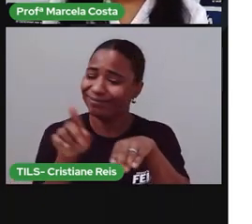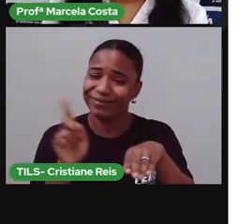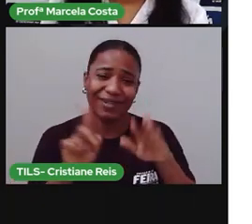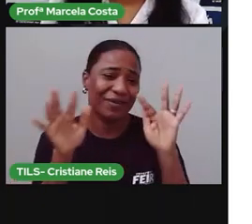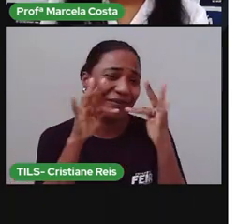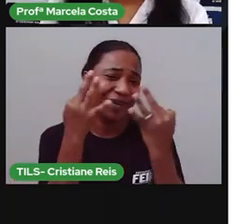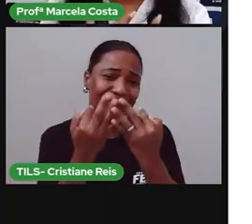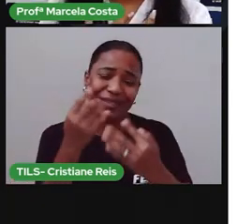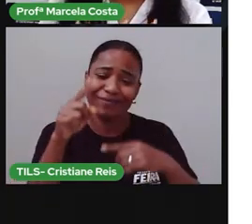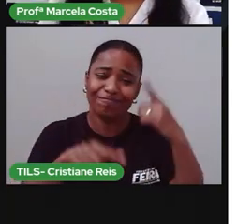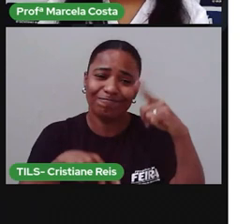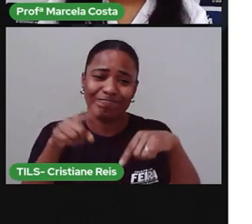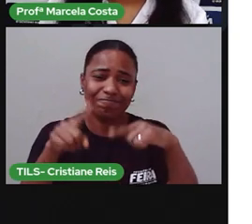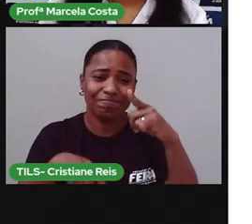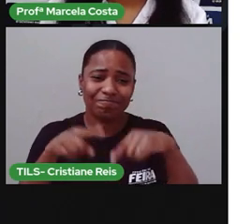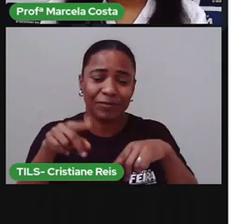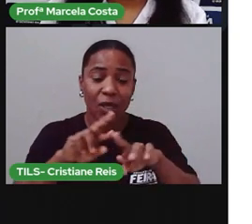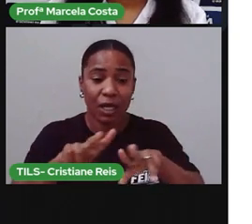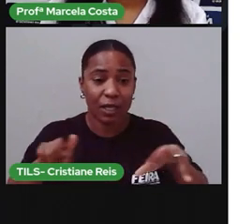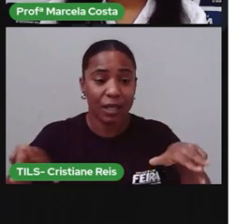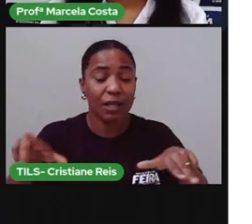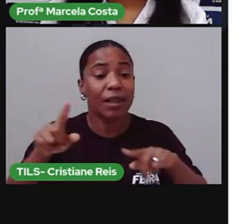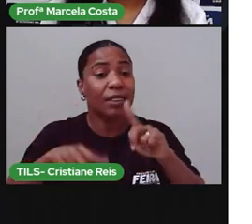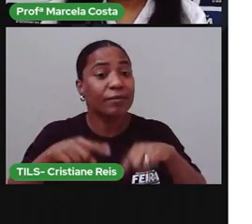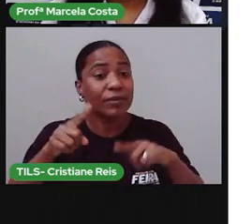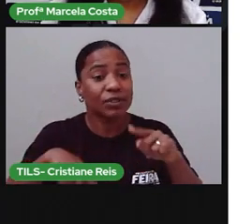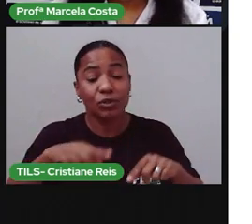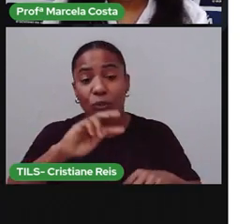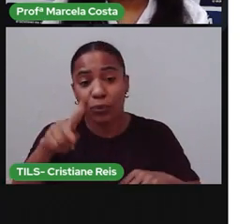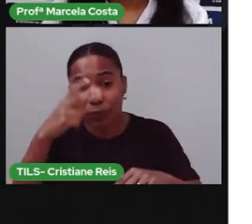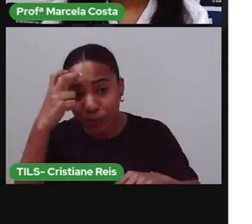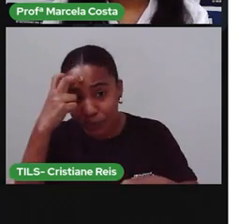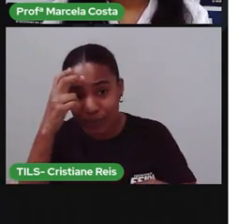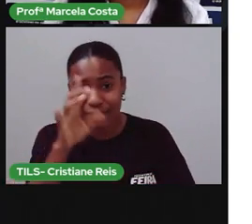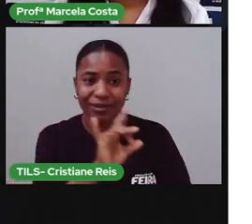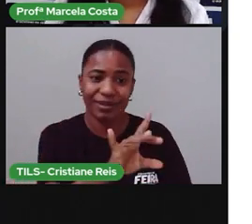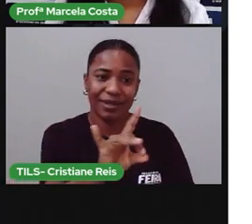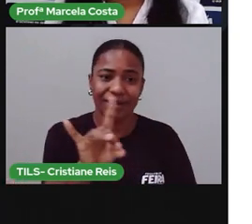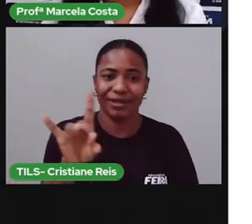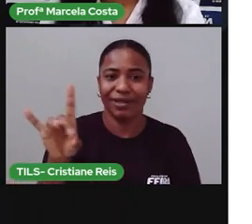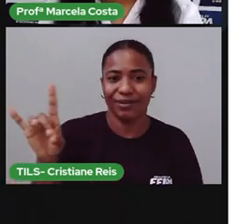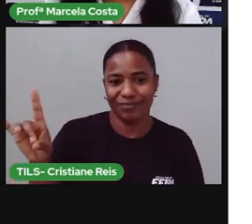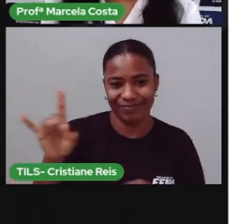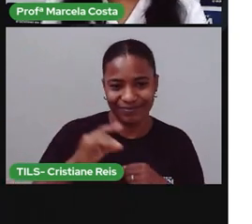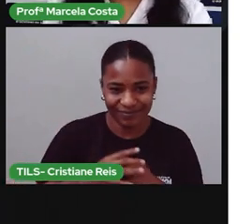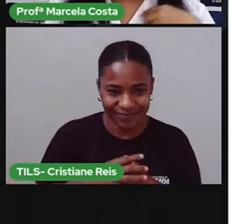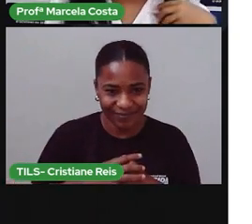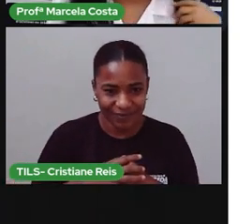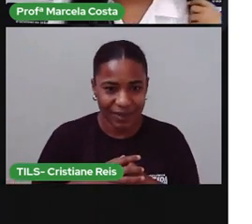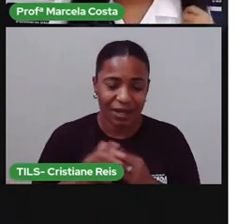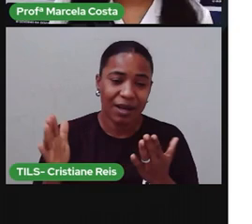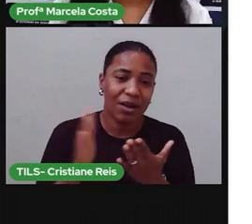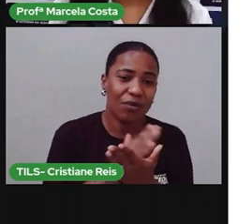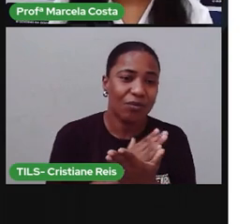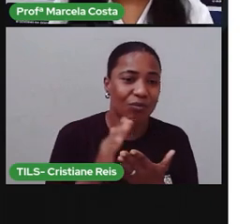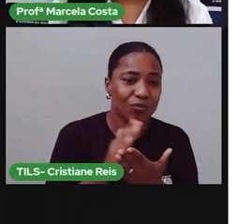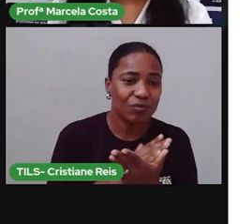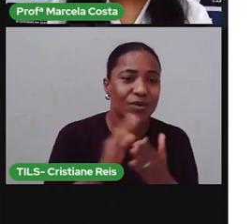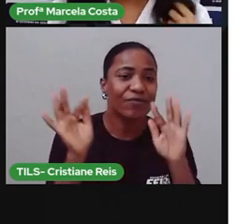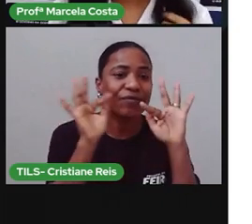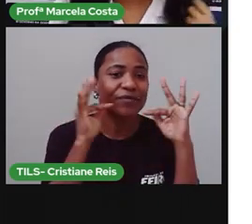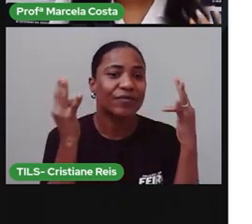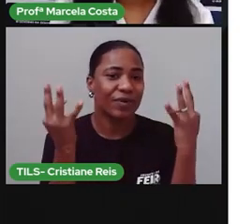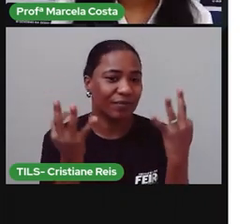da cultura de cada família, tá bom? Então, observem, querida, que tem famílias que tem,